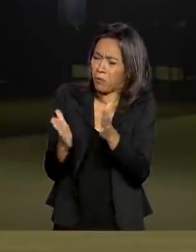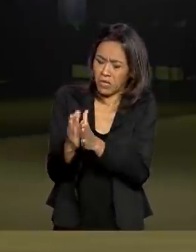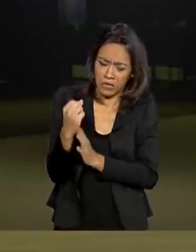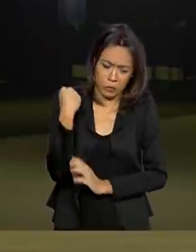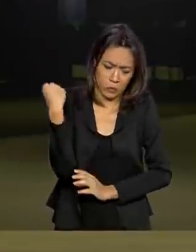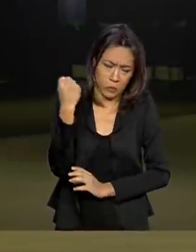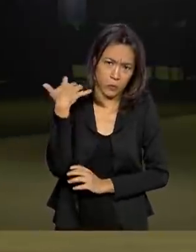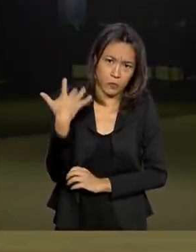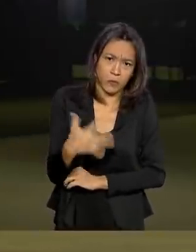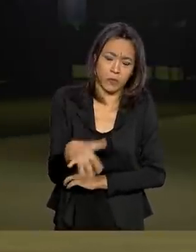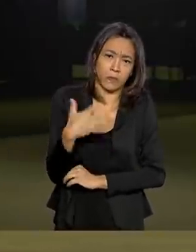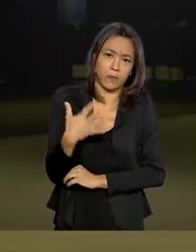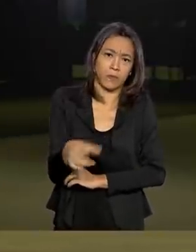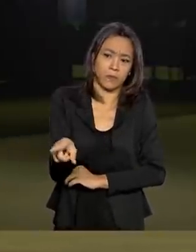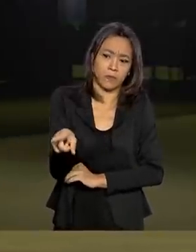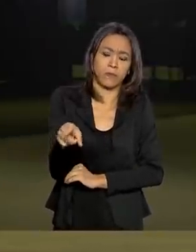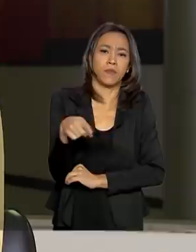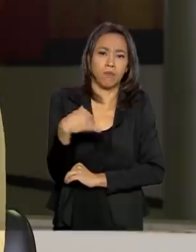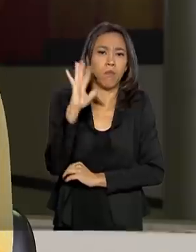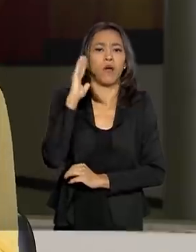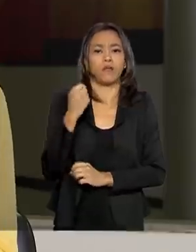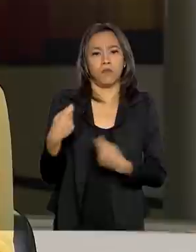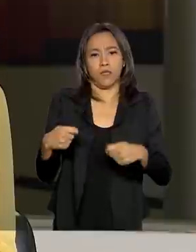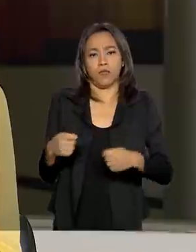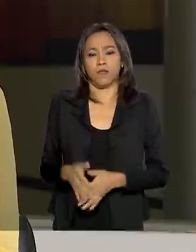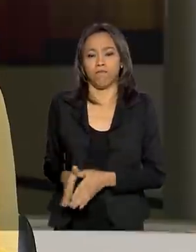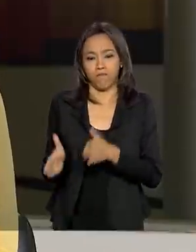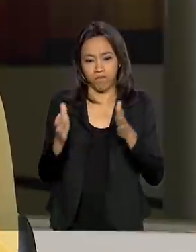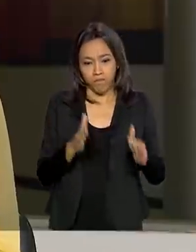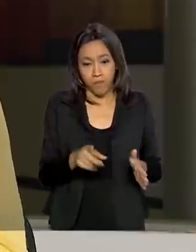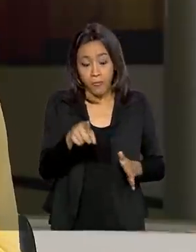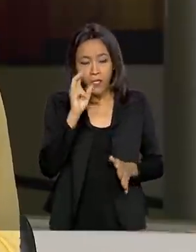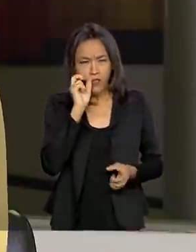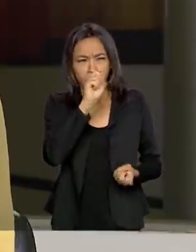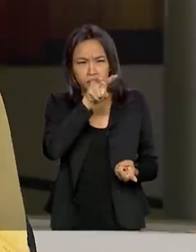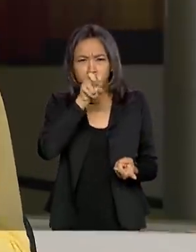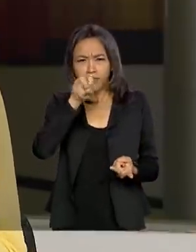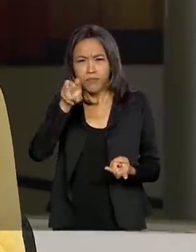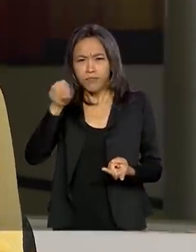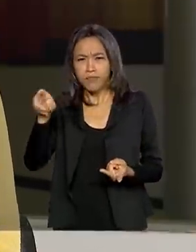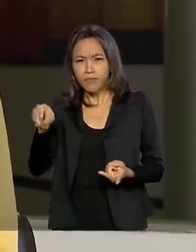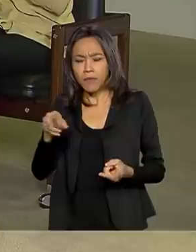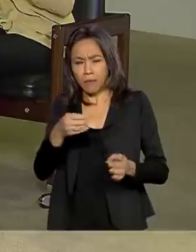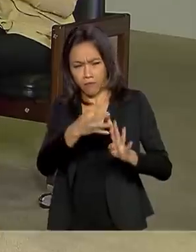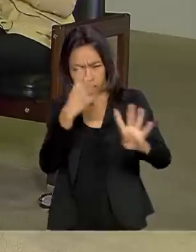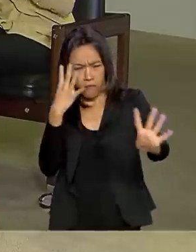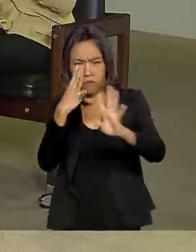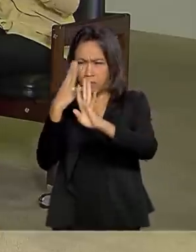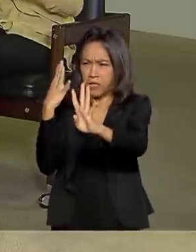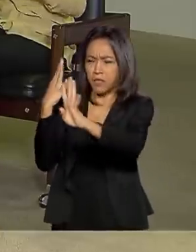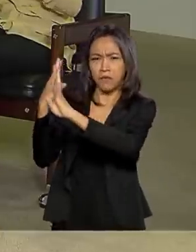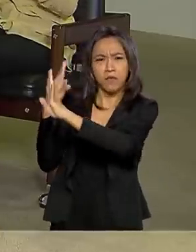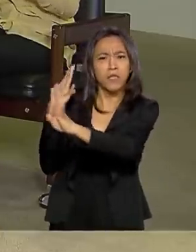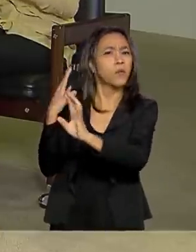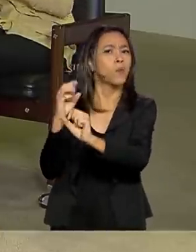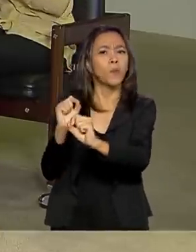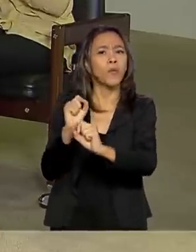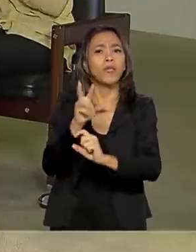pobreza, são aquelas que realmente mais precisam. A gente viu inúmeras reportagens de gente em fila de Receita Federal para